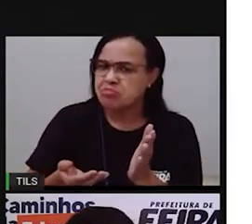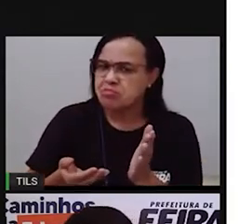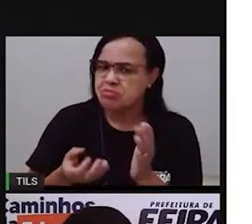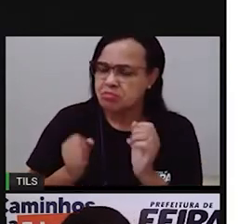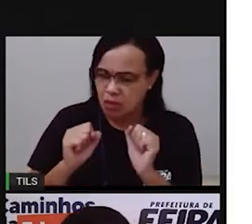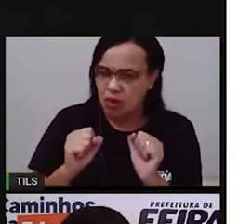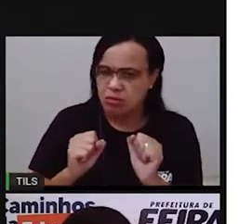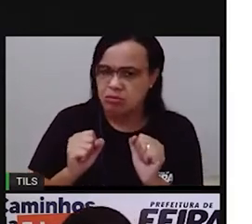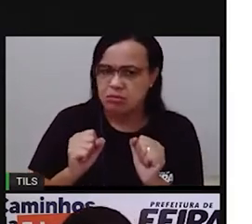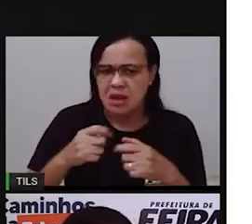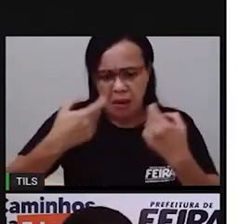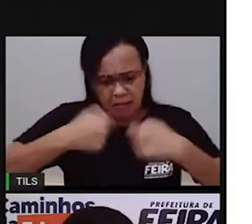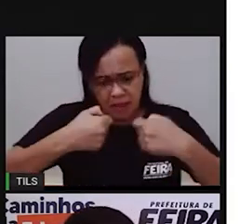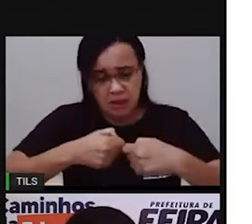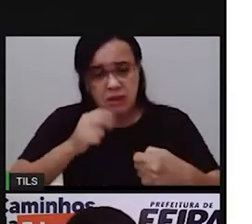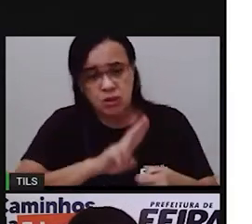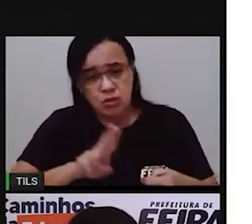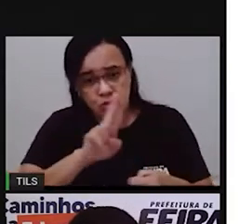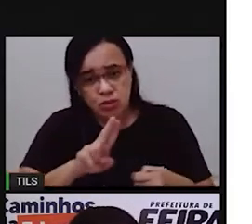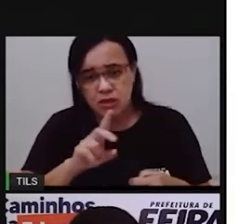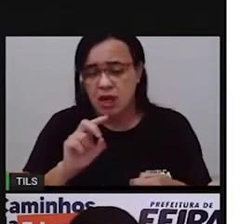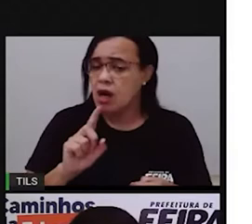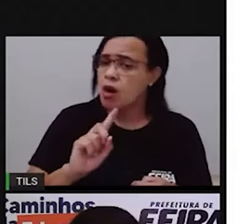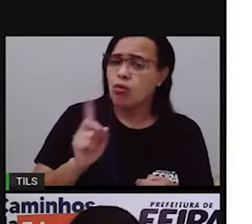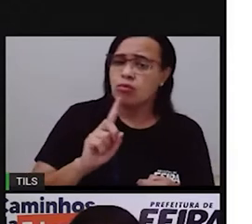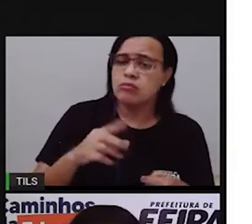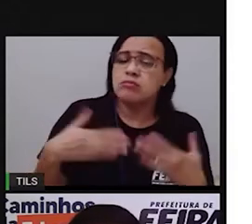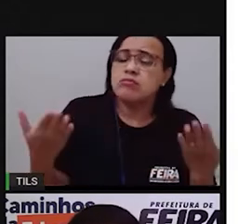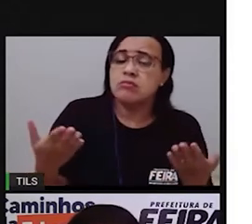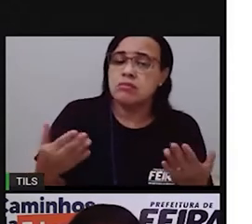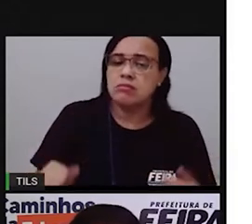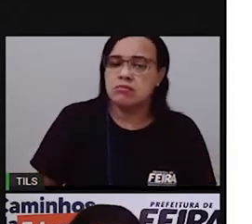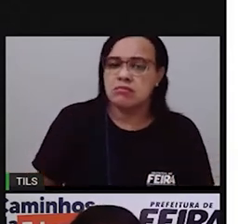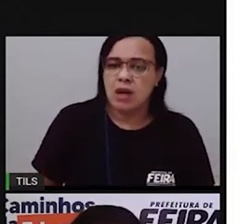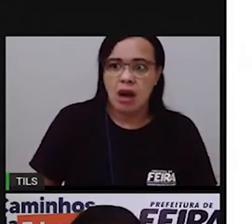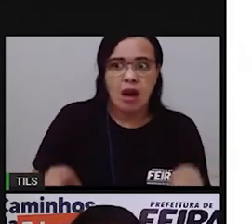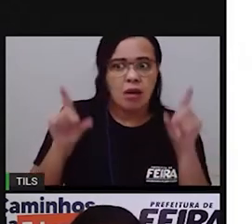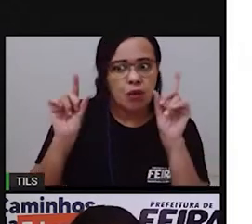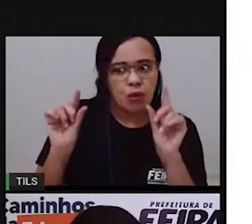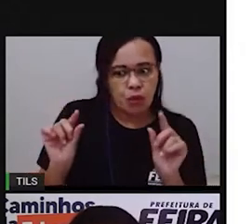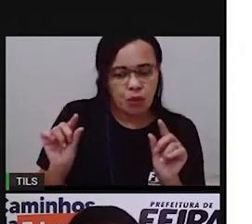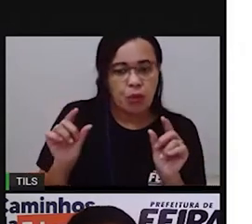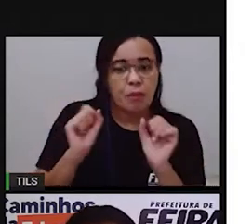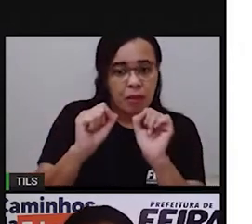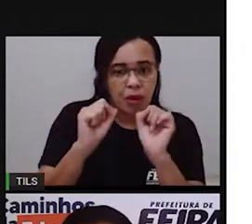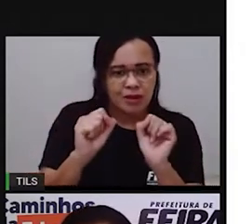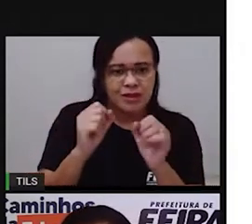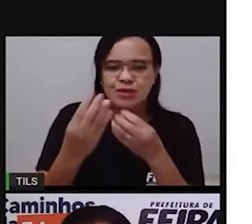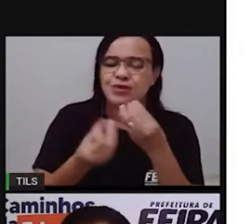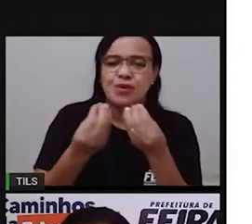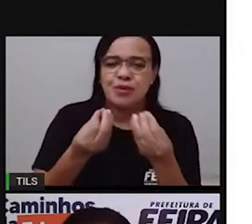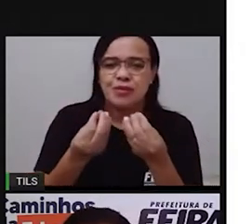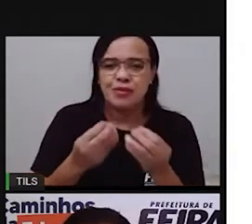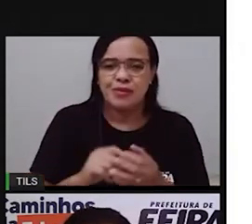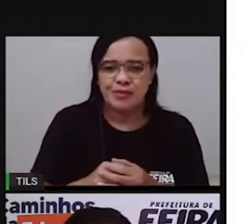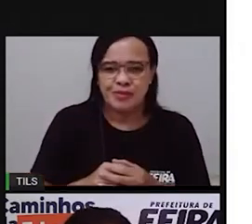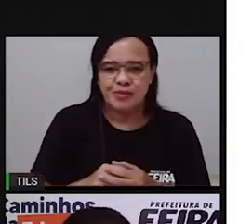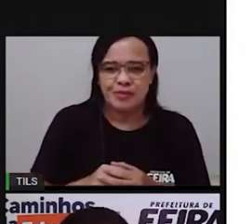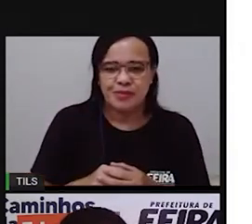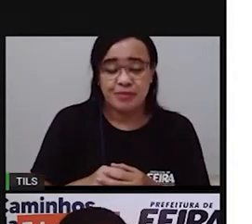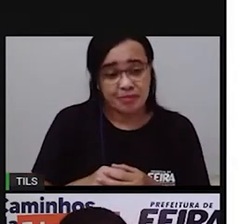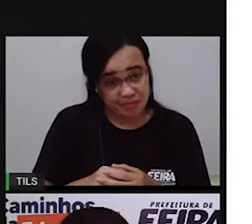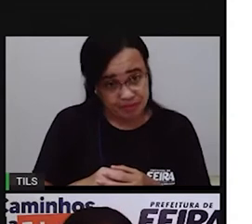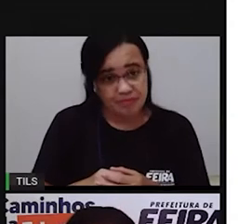converse com seus familiares sobre isso o que vocês podem fazer para reduzir esse consumo então